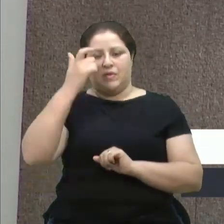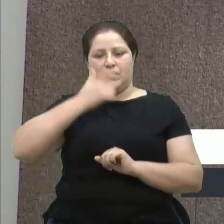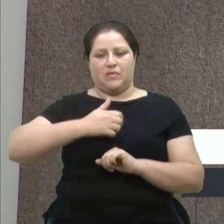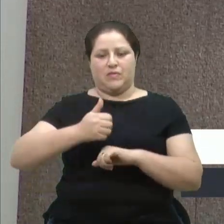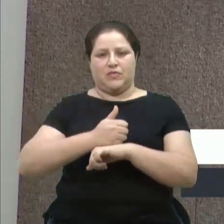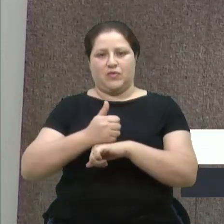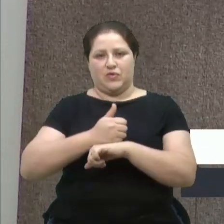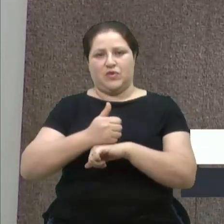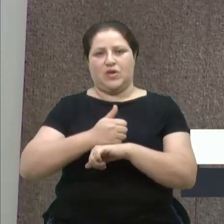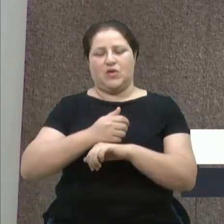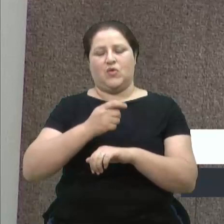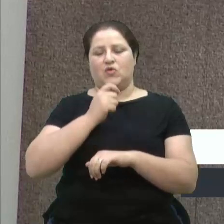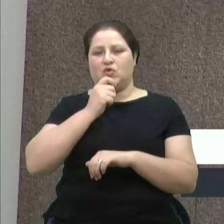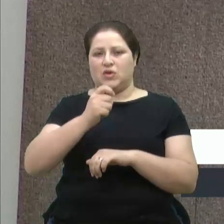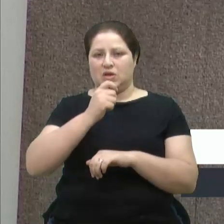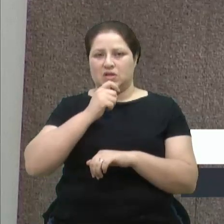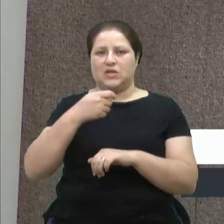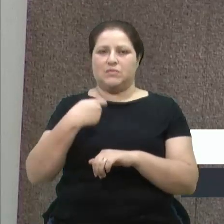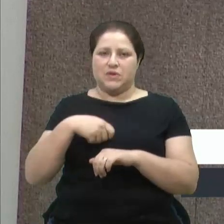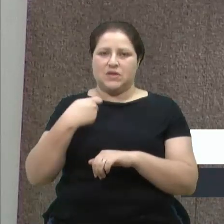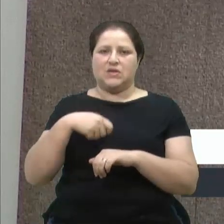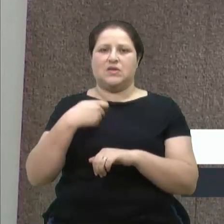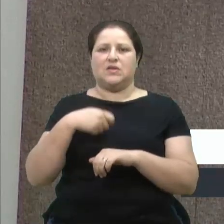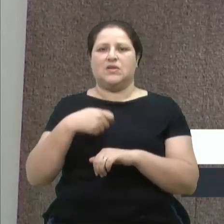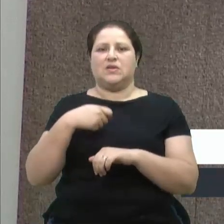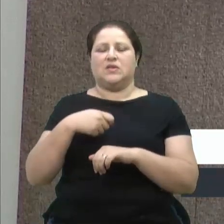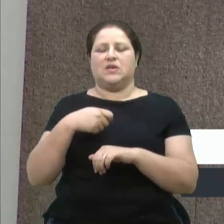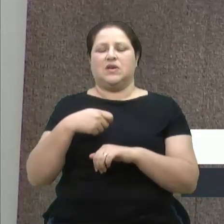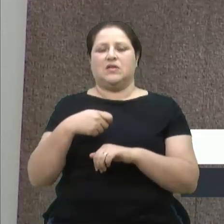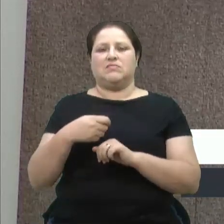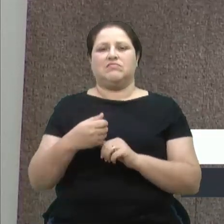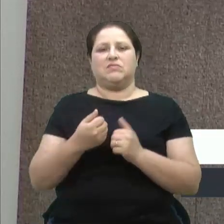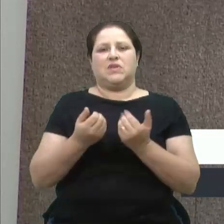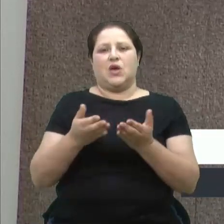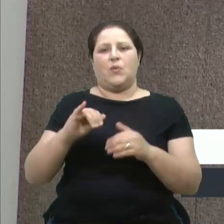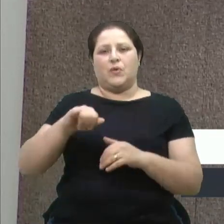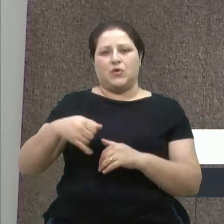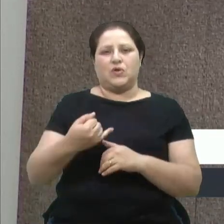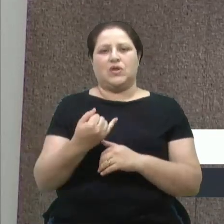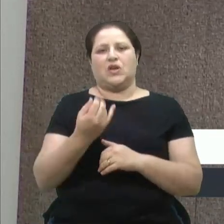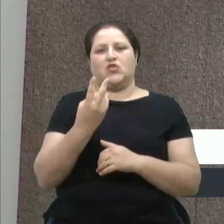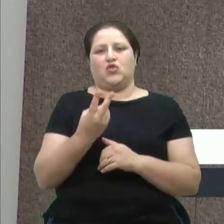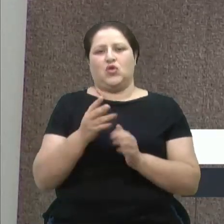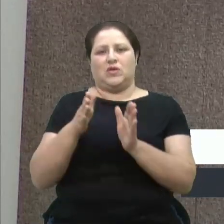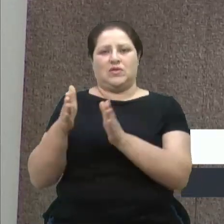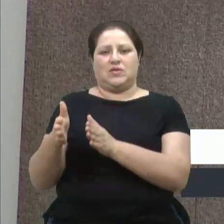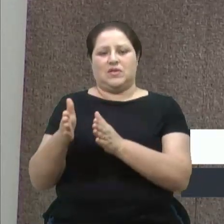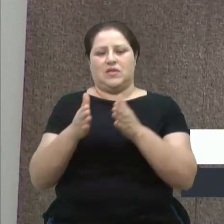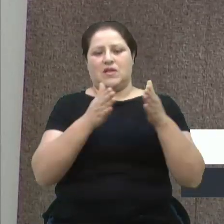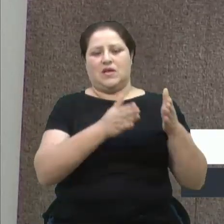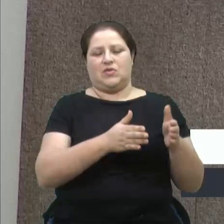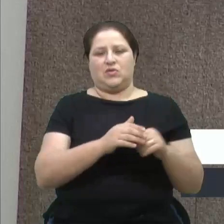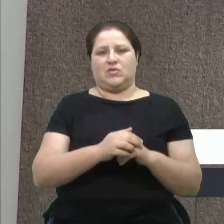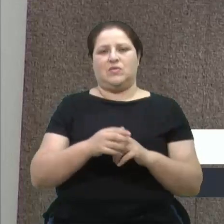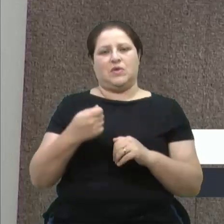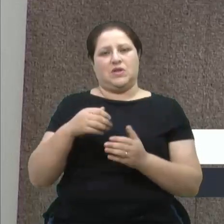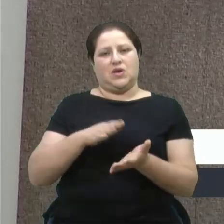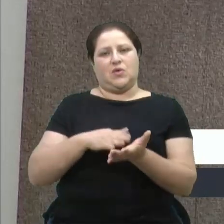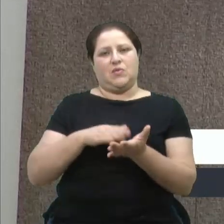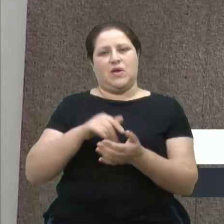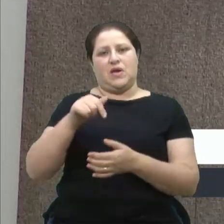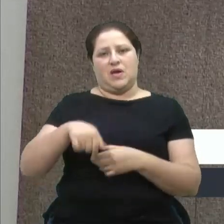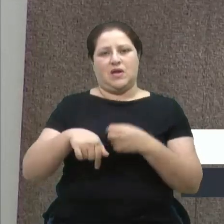Dê versões para os dois lados. Isso aí é muito importante. E acho que vamos ter que começar a cobrar nessa casa também. Porque Caxias do Sul tem pessoas que estão